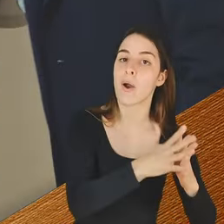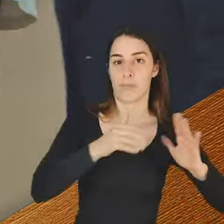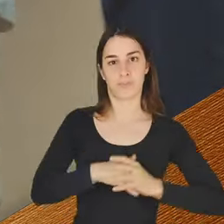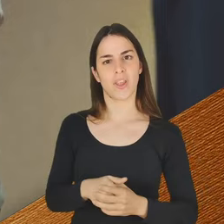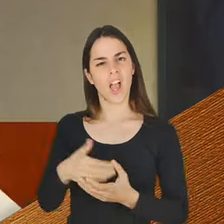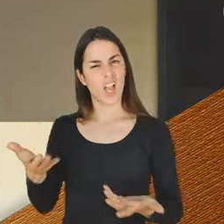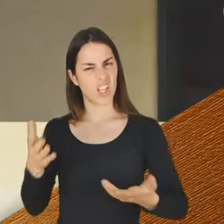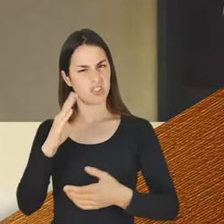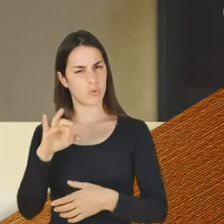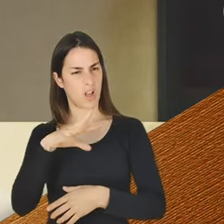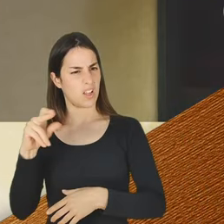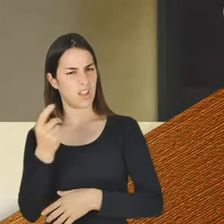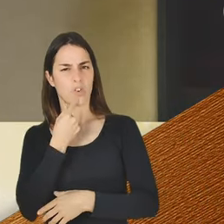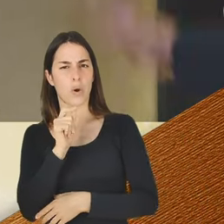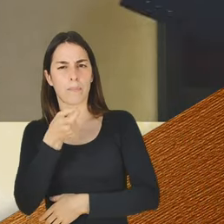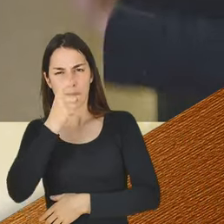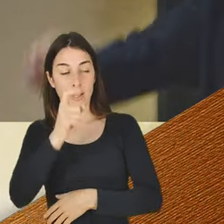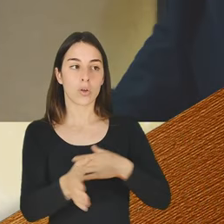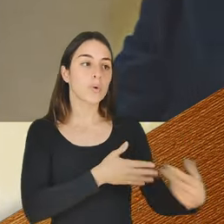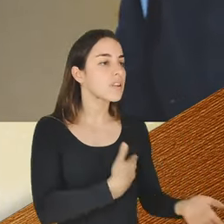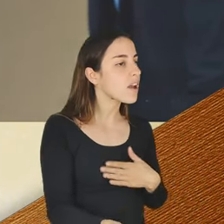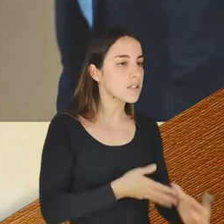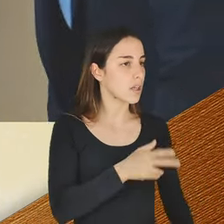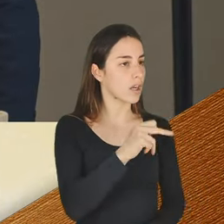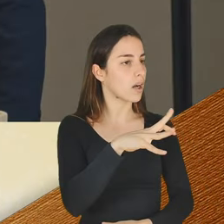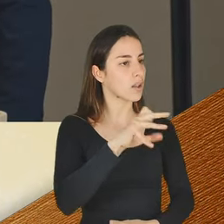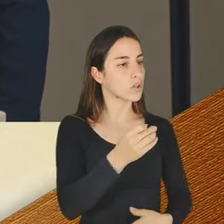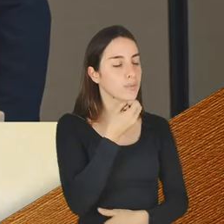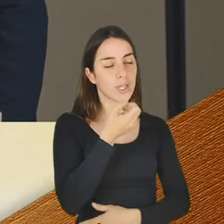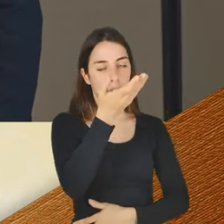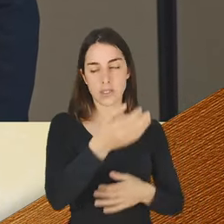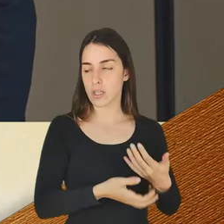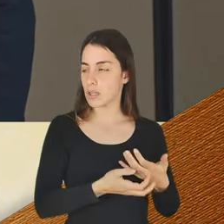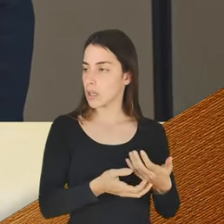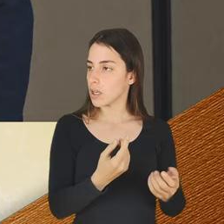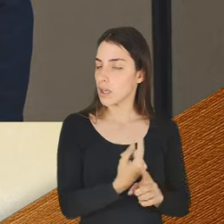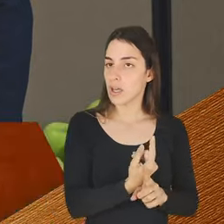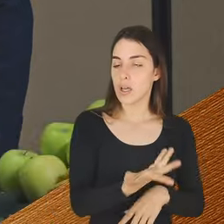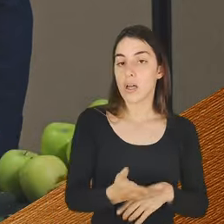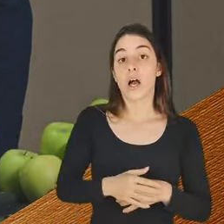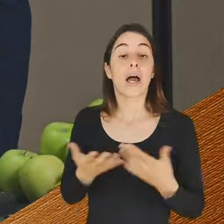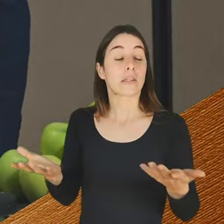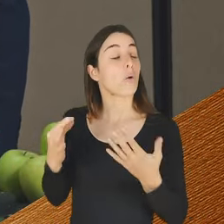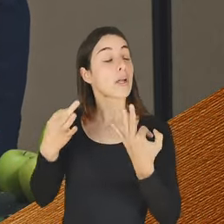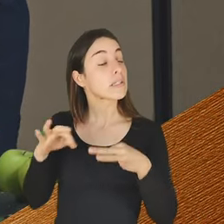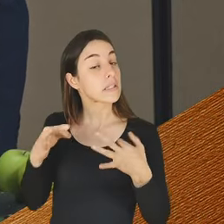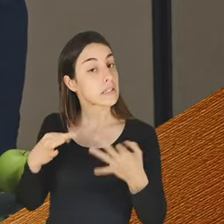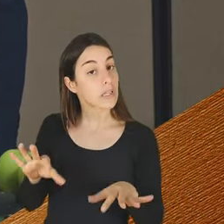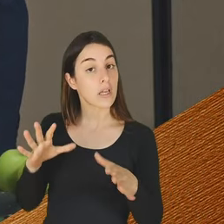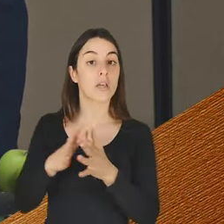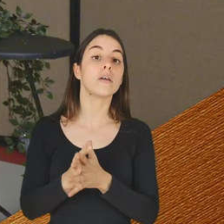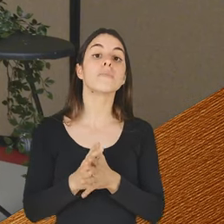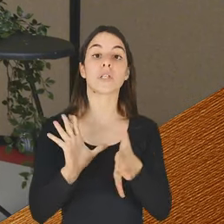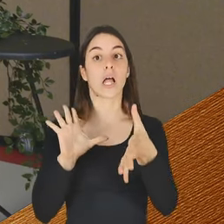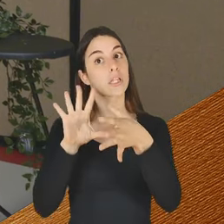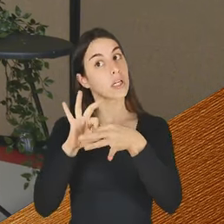Não interessa, Ricardo. Explica, então, qual é a receita. É assim, é mesmo muito simples. Como eu dizia no início, uma receita que faz parte dos anais da